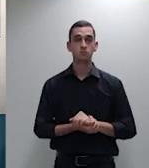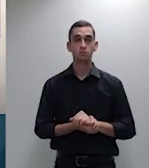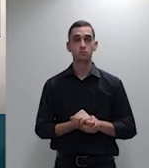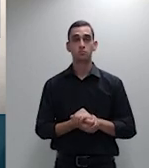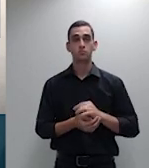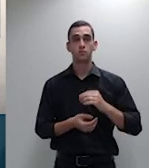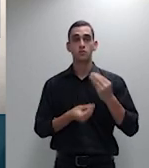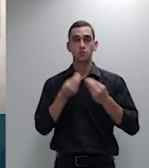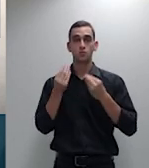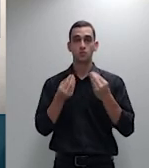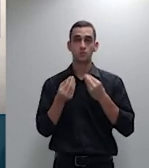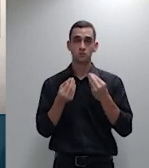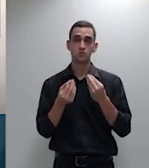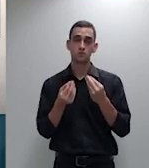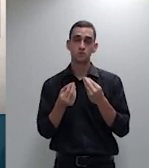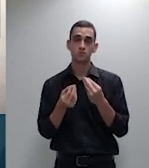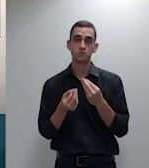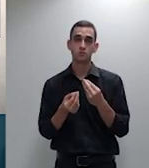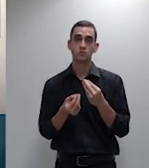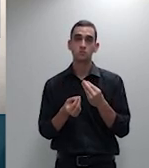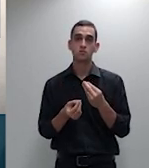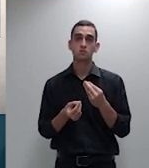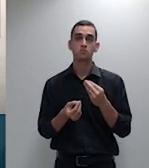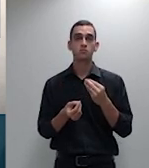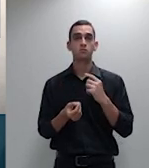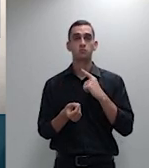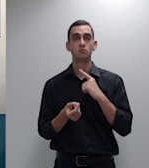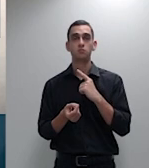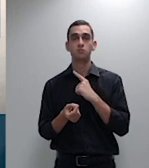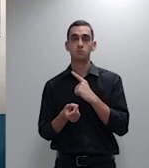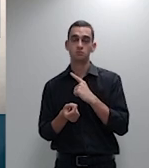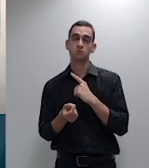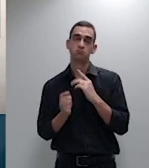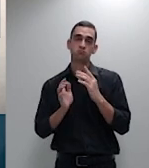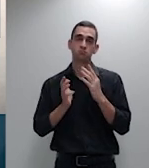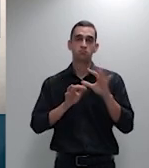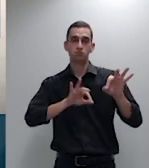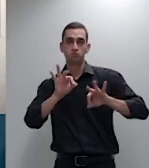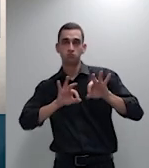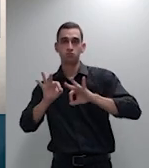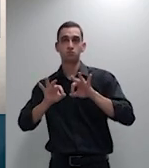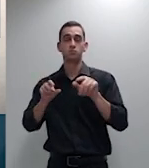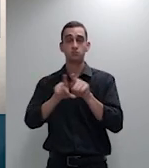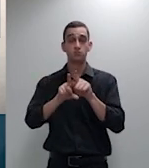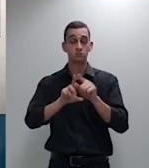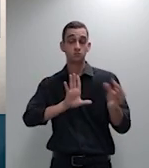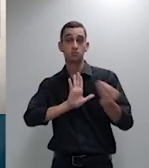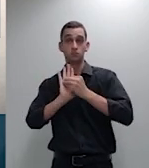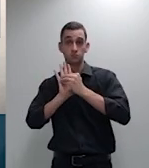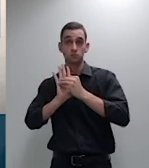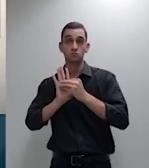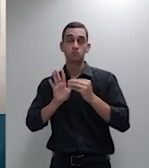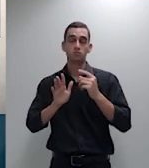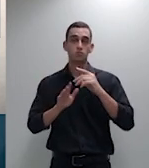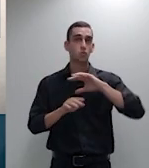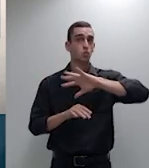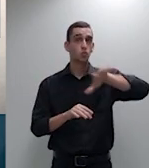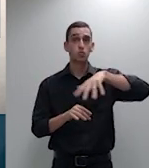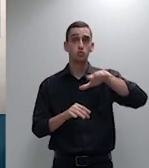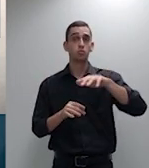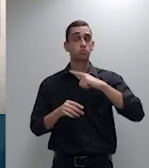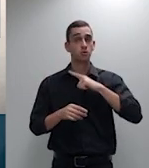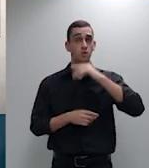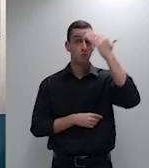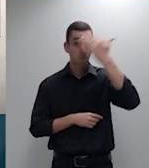perícia grafotécnica ou mediante só colocaria por intermédio de todos os meios de provas legais e moralmente